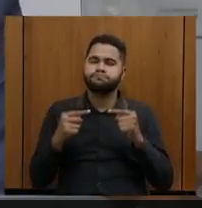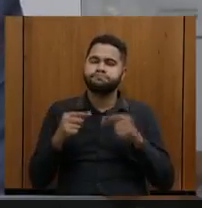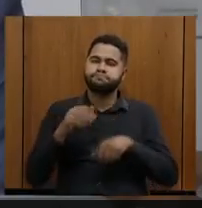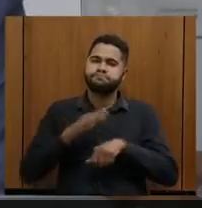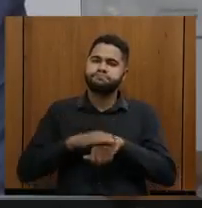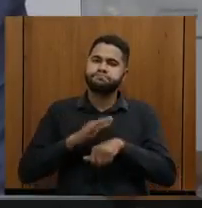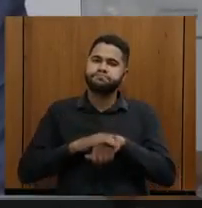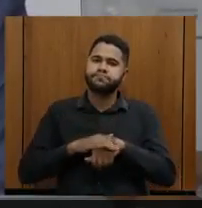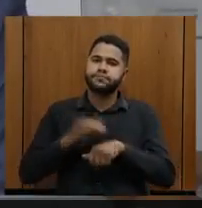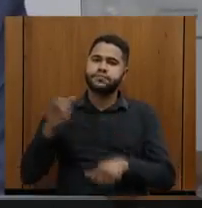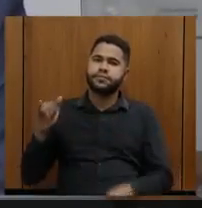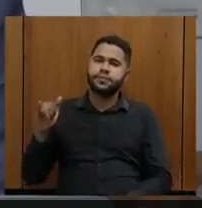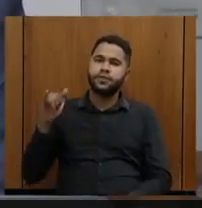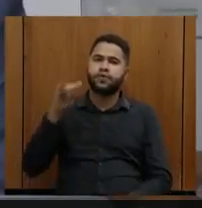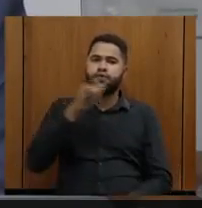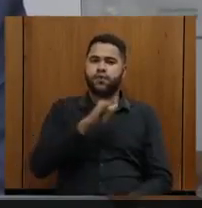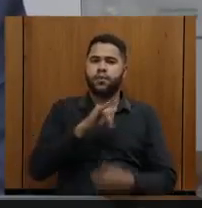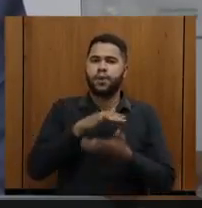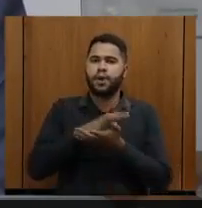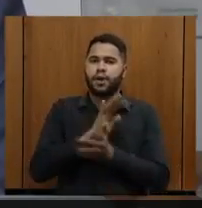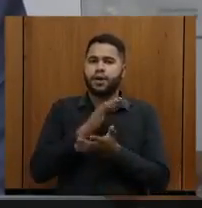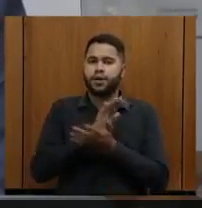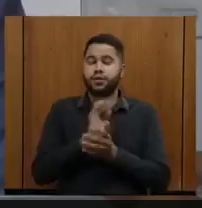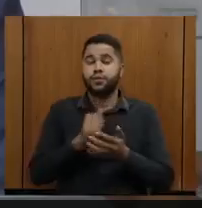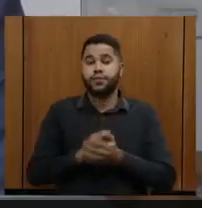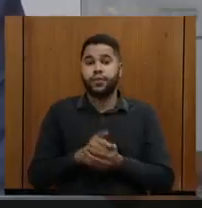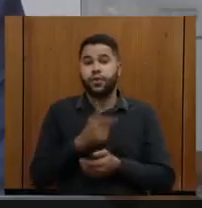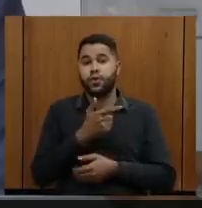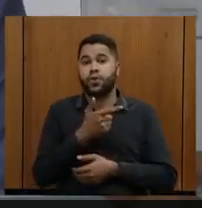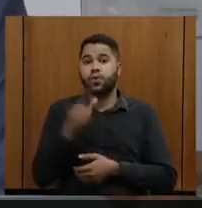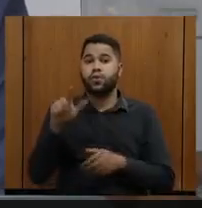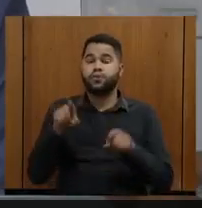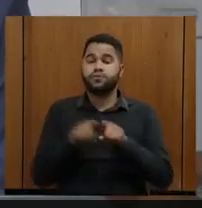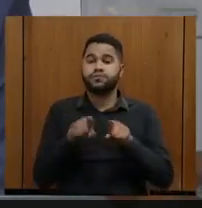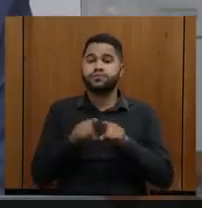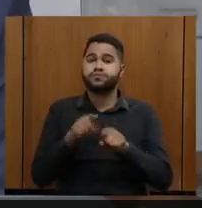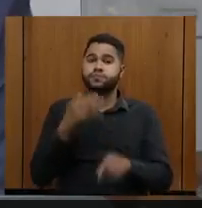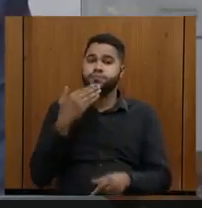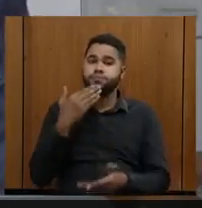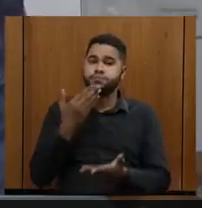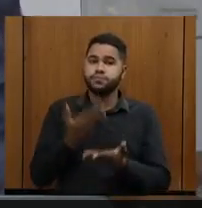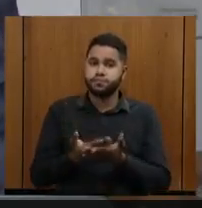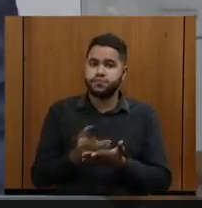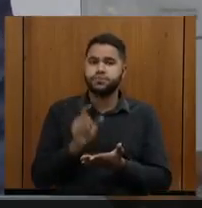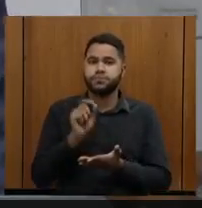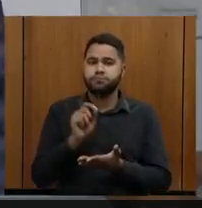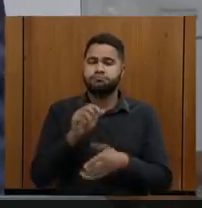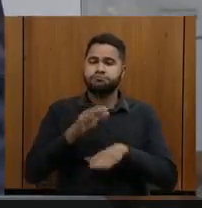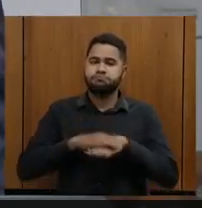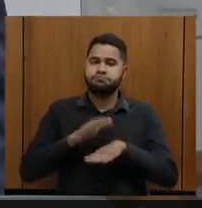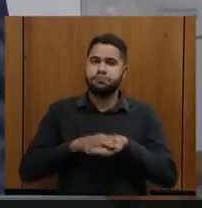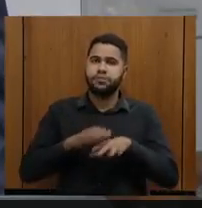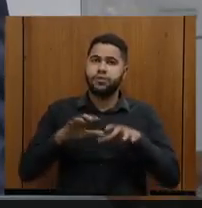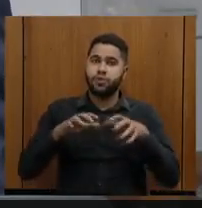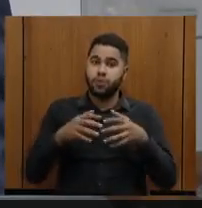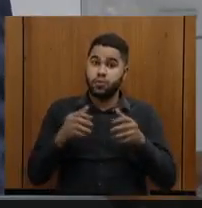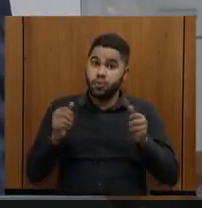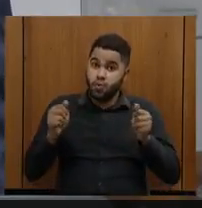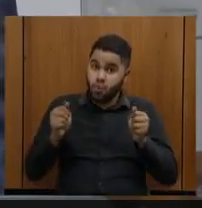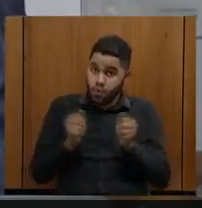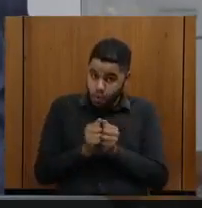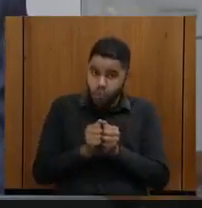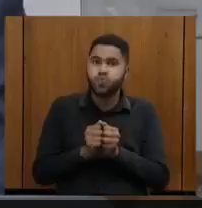deste voo para Araxá. Outro requerimento, senhor presidente, que eu faço através dessa comissão conjunta,